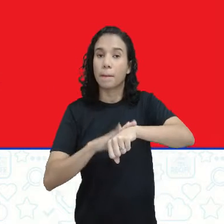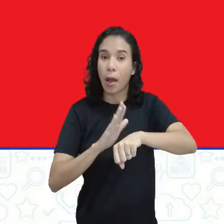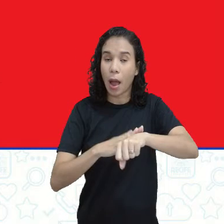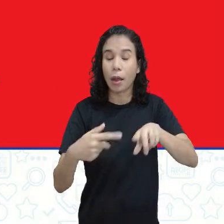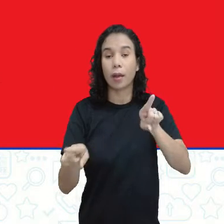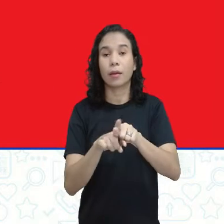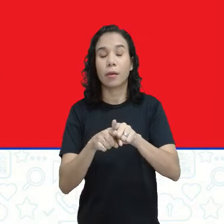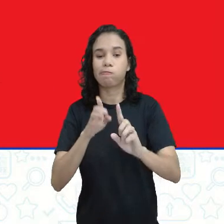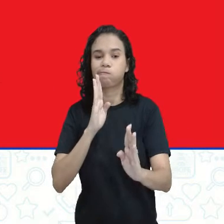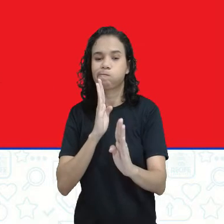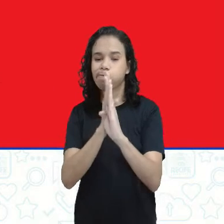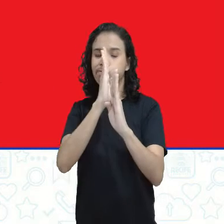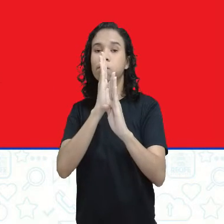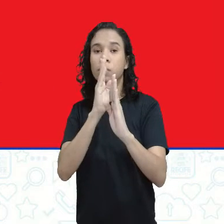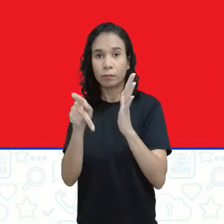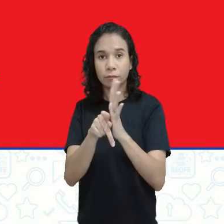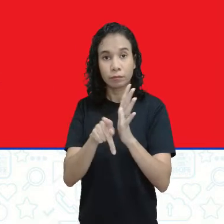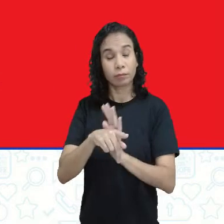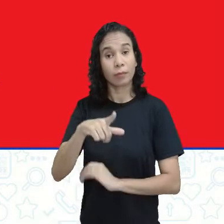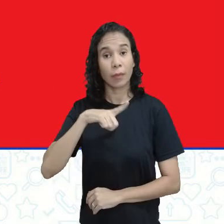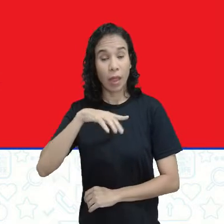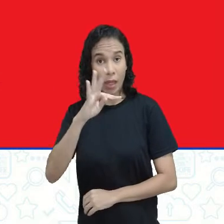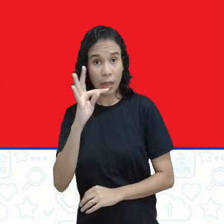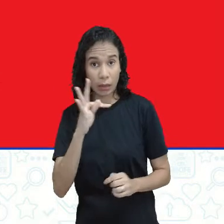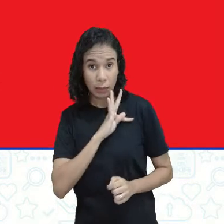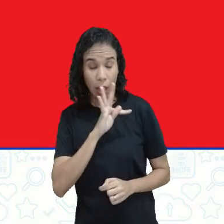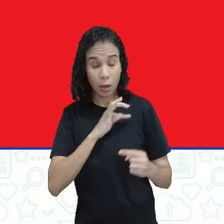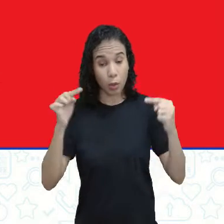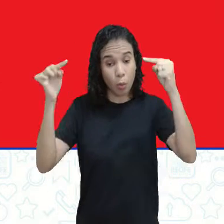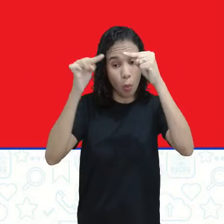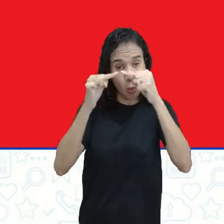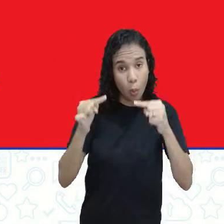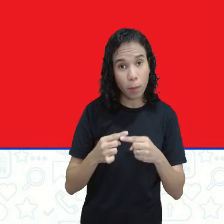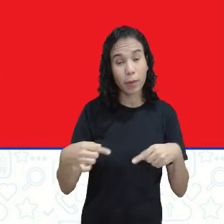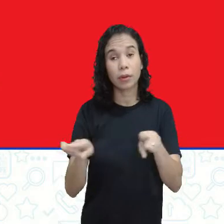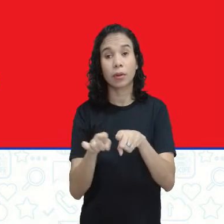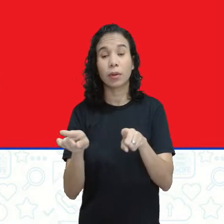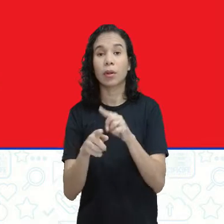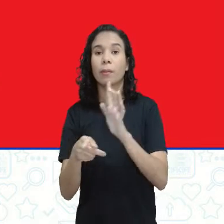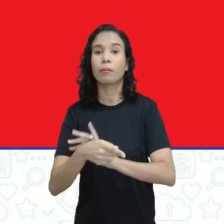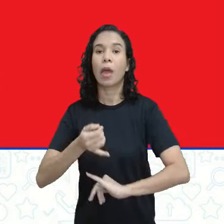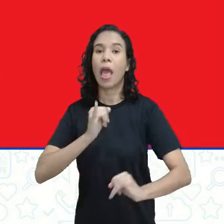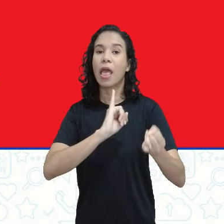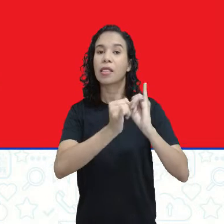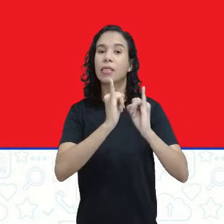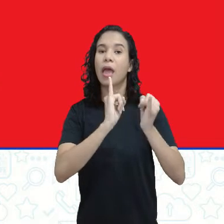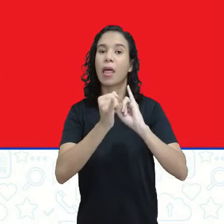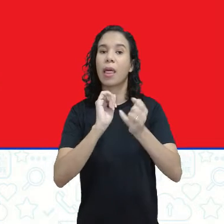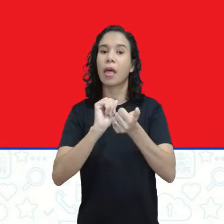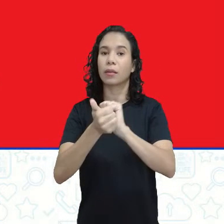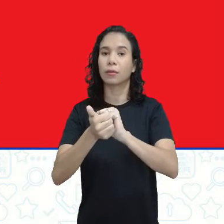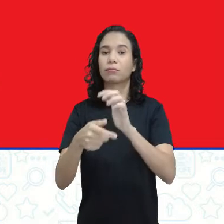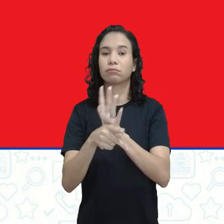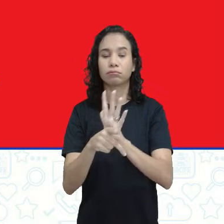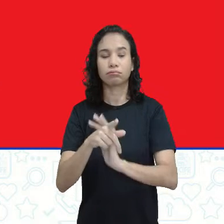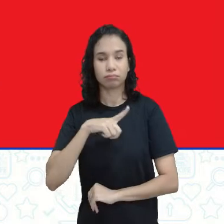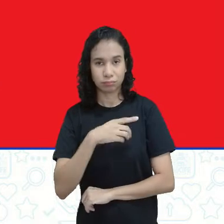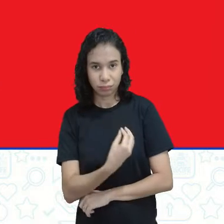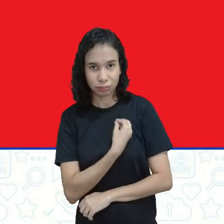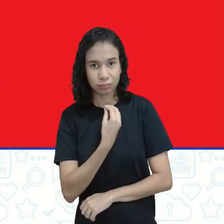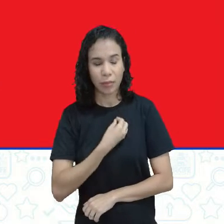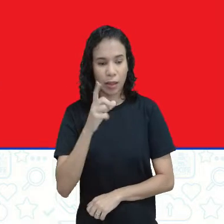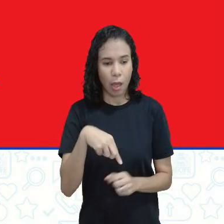precisão, técnico combinatório e o esportes, que são os esportes eletrônicos,